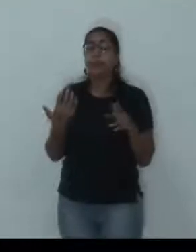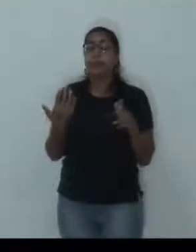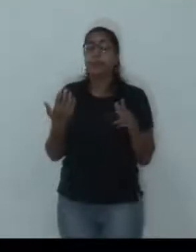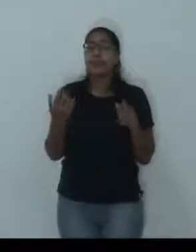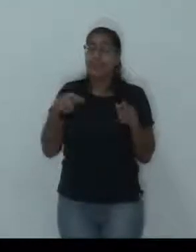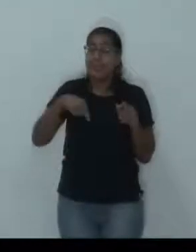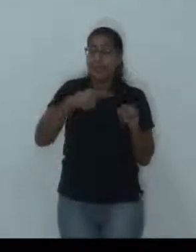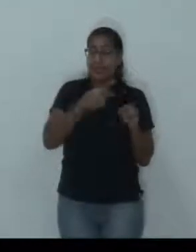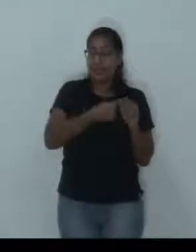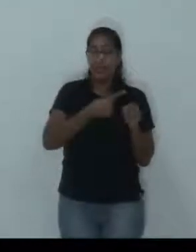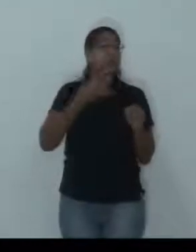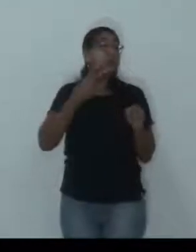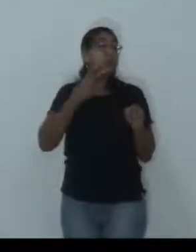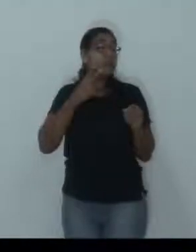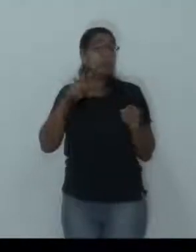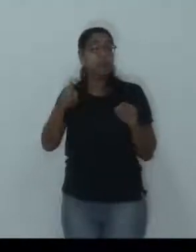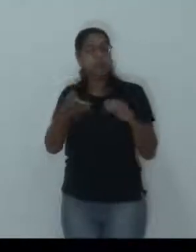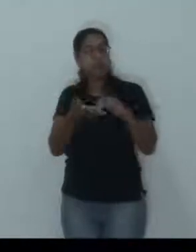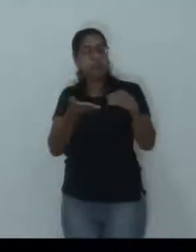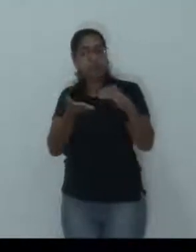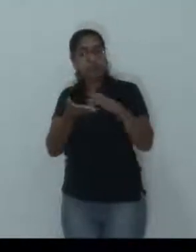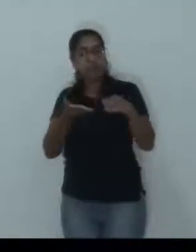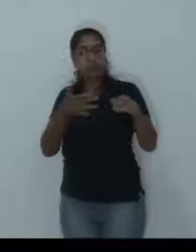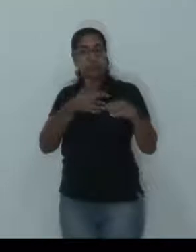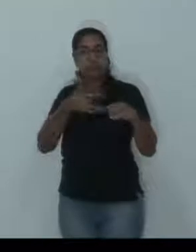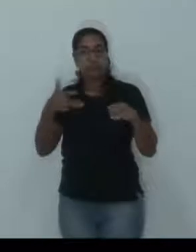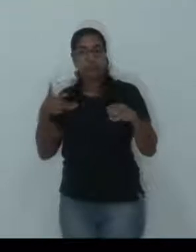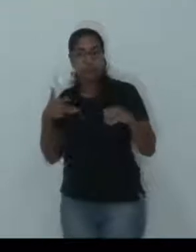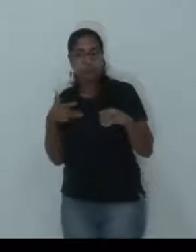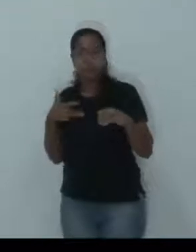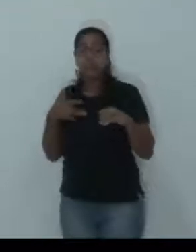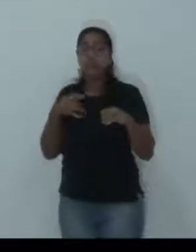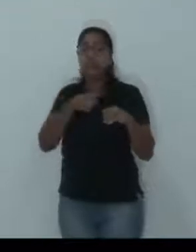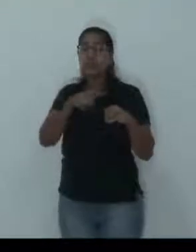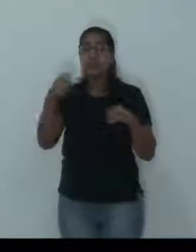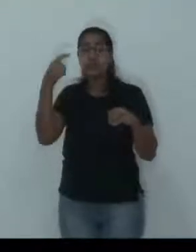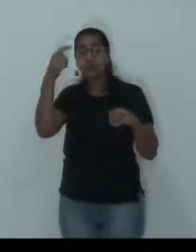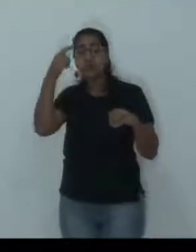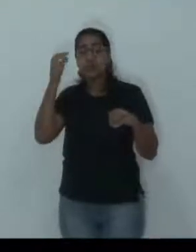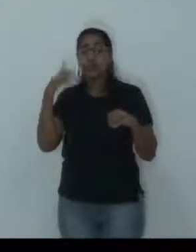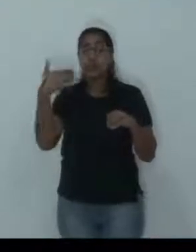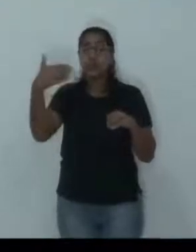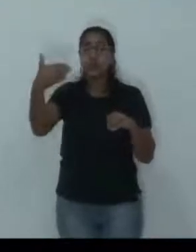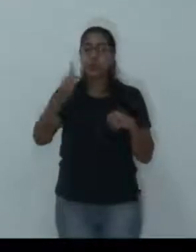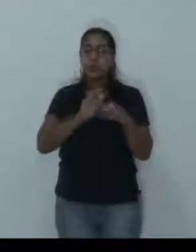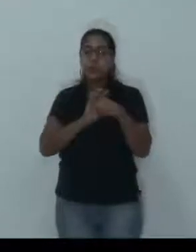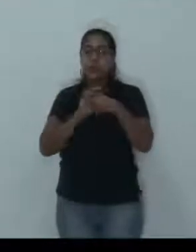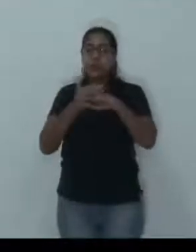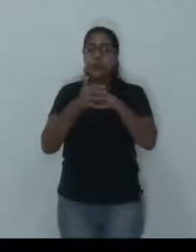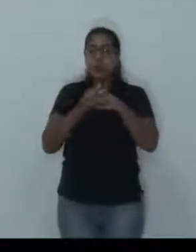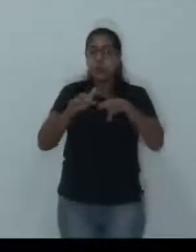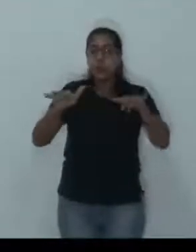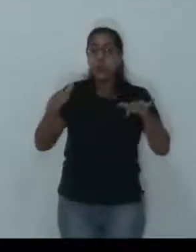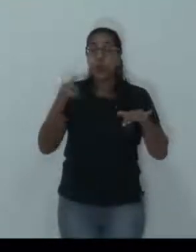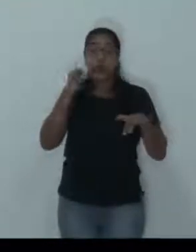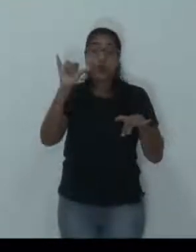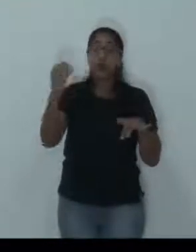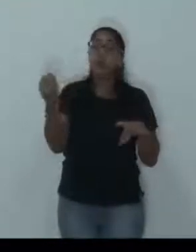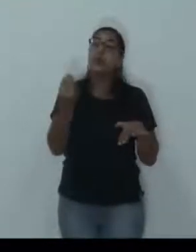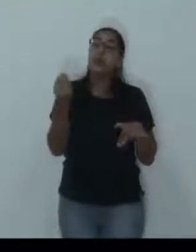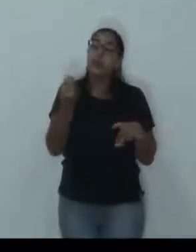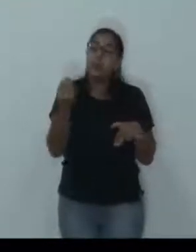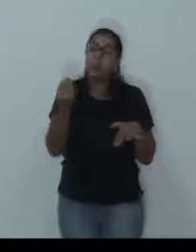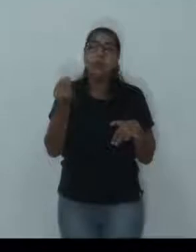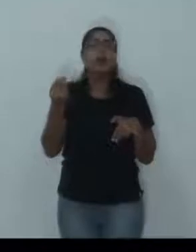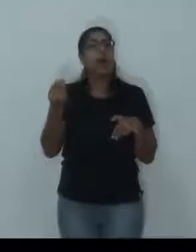Vinhedo, a Secretaria de Saúde, estava fazendo para que não espalhasse, que tomasse algumas